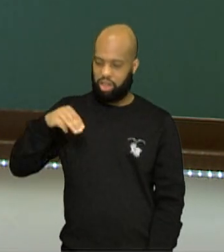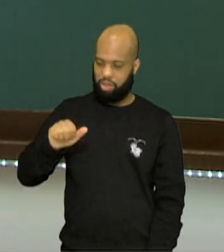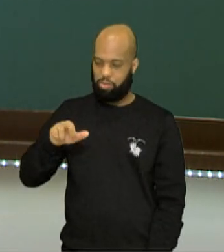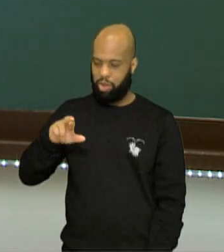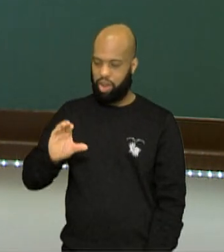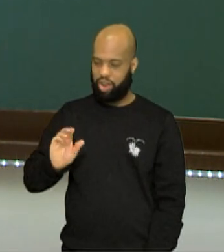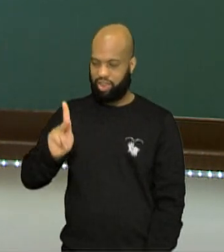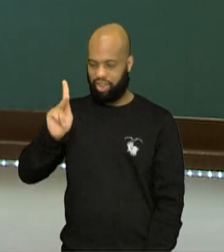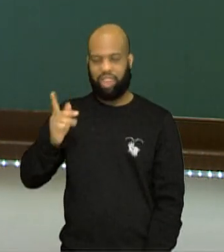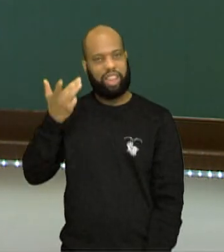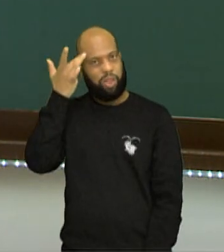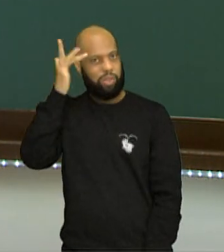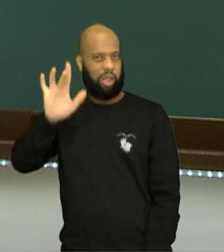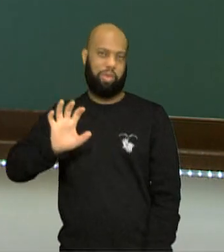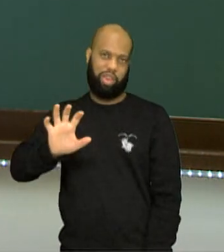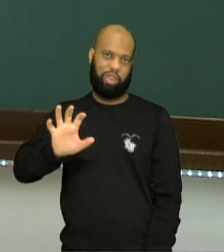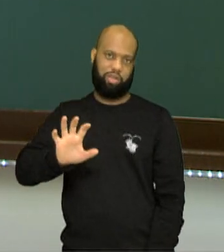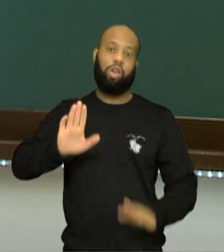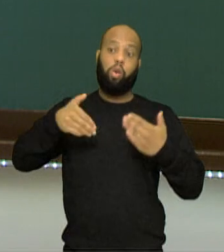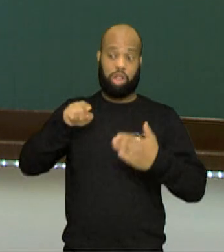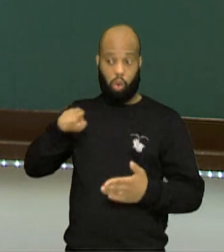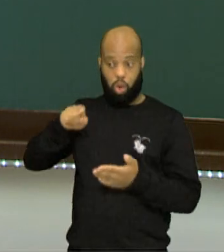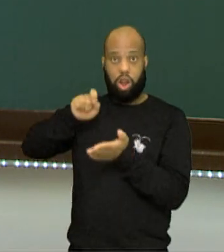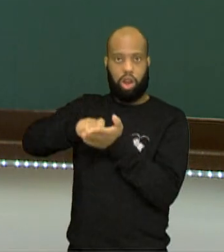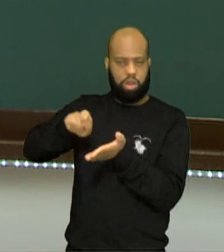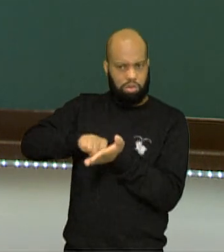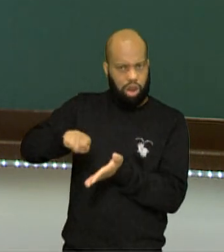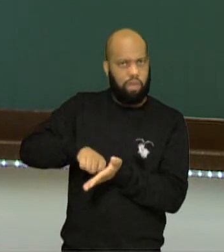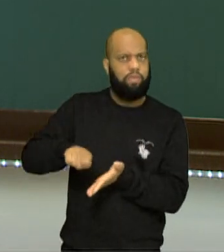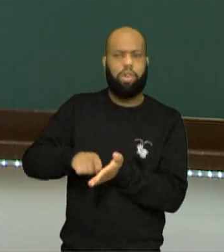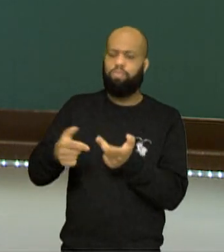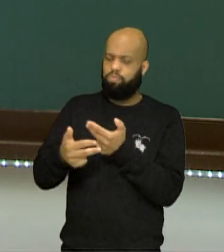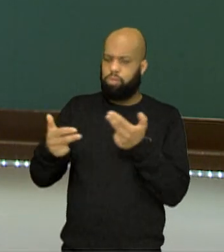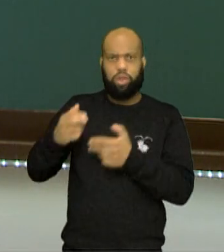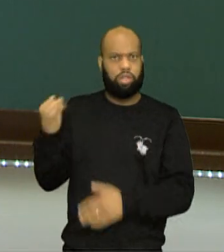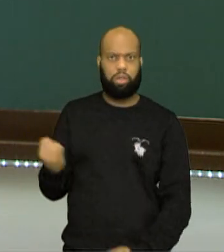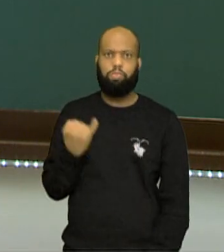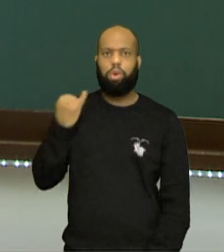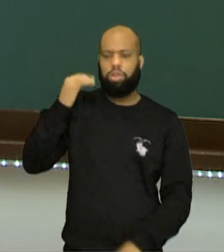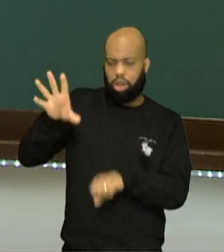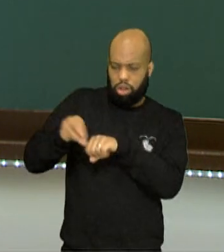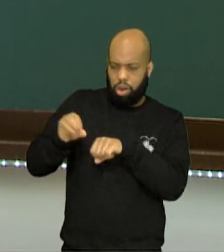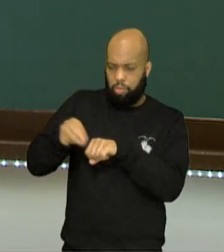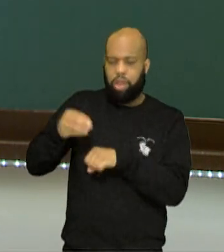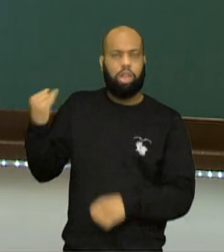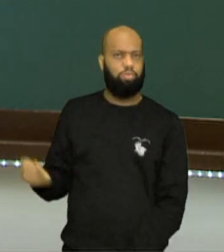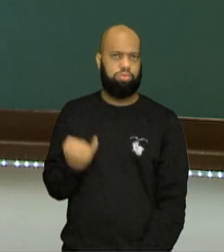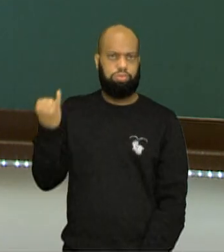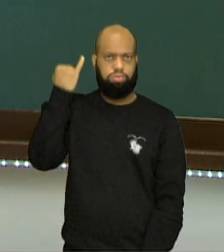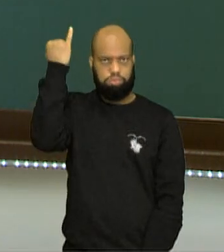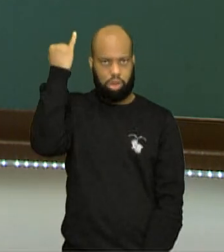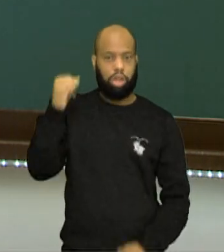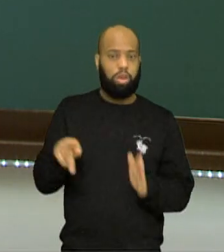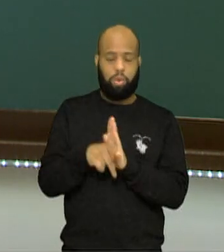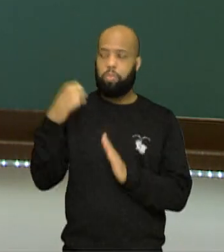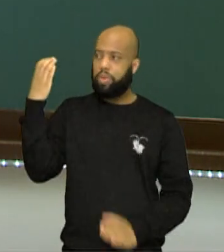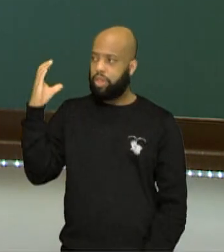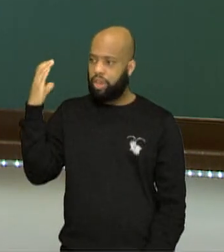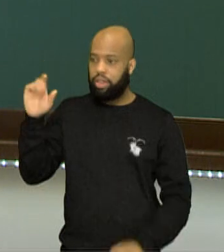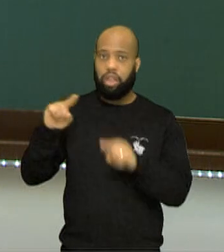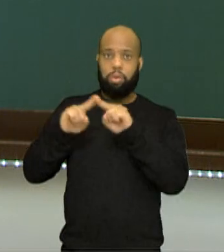então apesar do seu material produzido, do seu conhecimento ser de muita importância para a ciência,